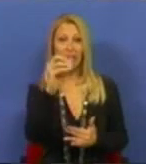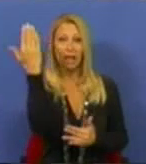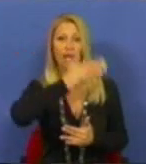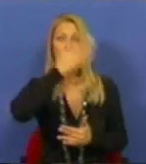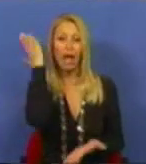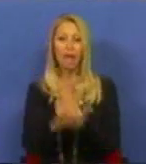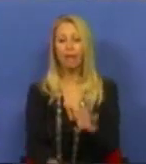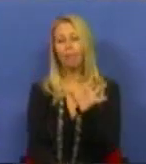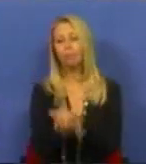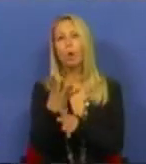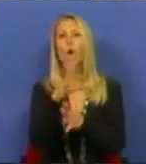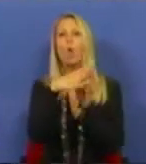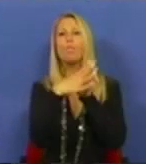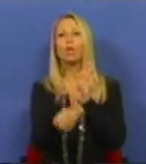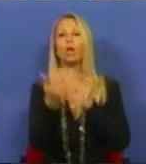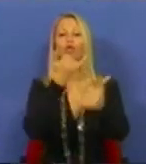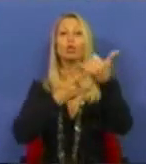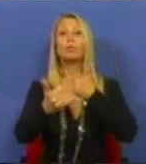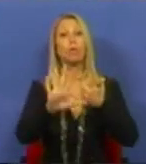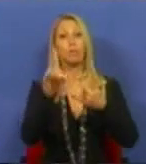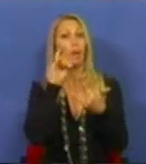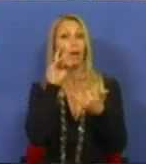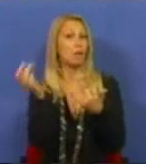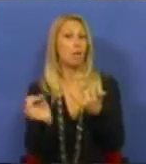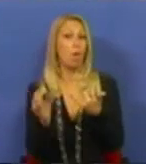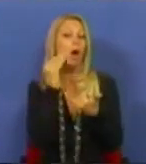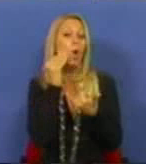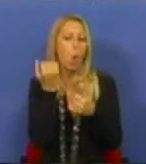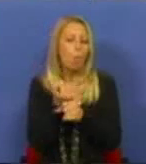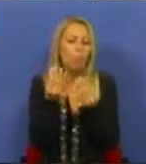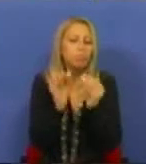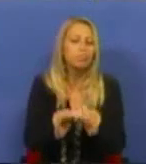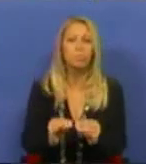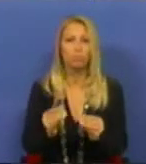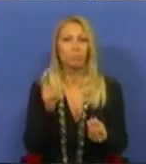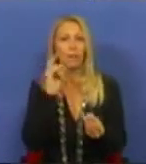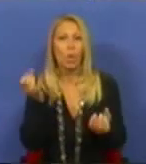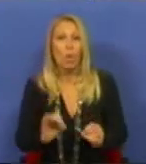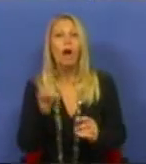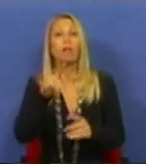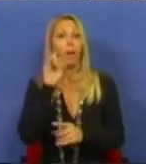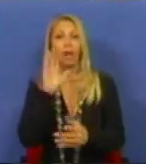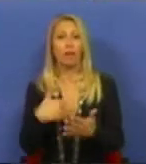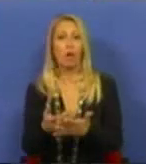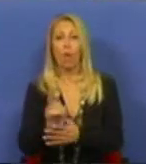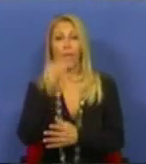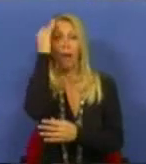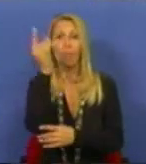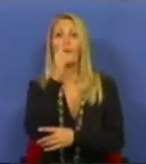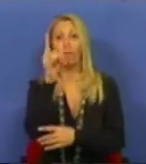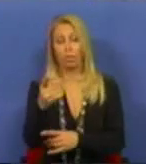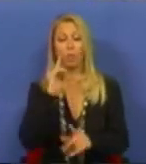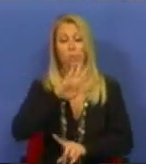surja um modelo de substituição que não garante como é que é construído e que não garante que os professores não virão a ser